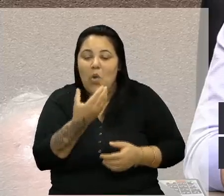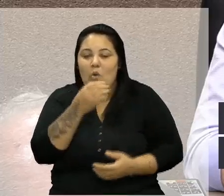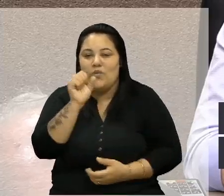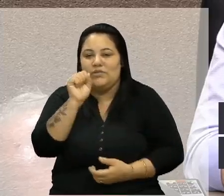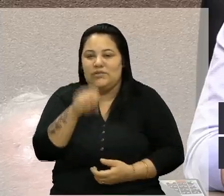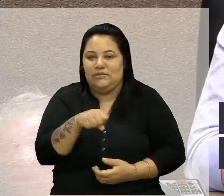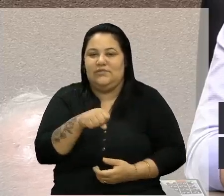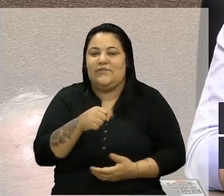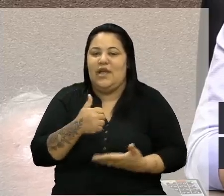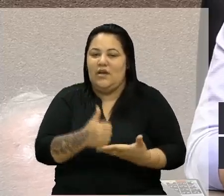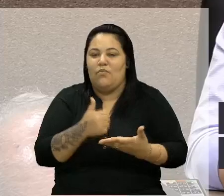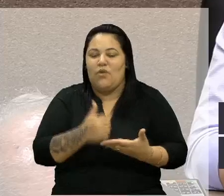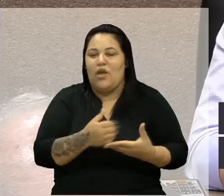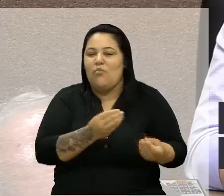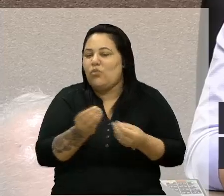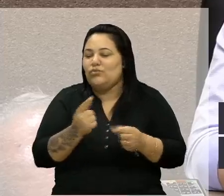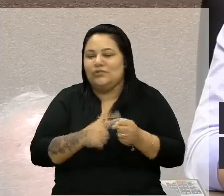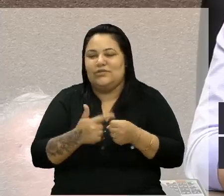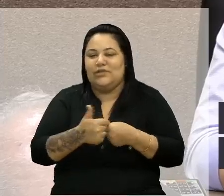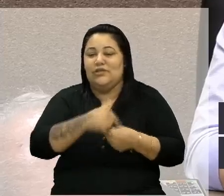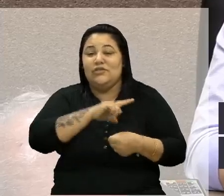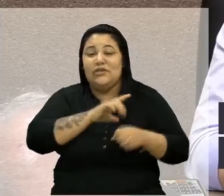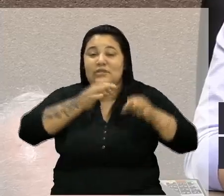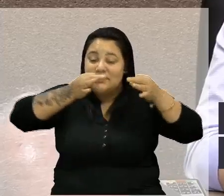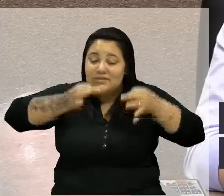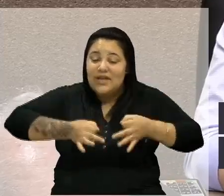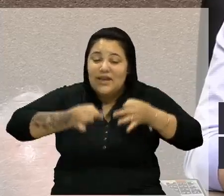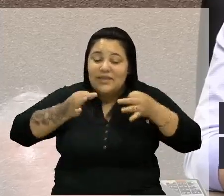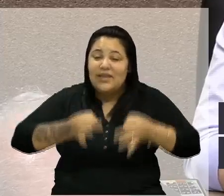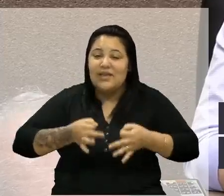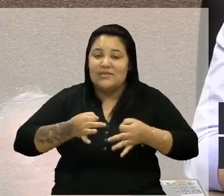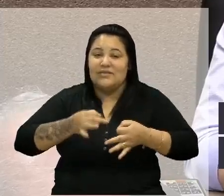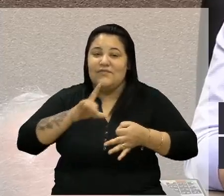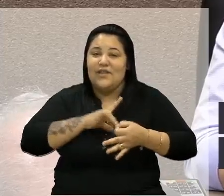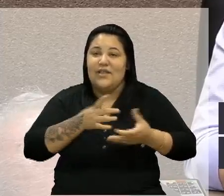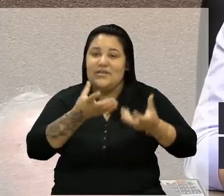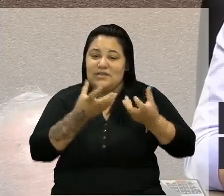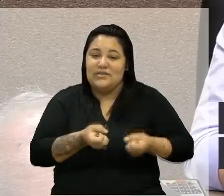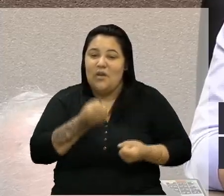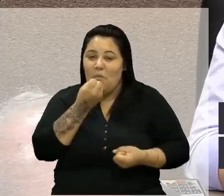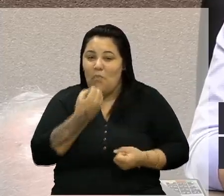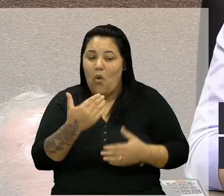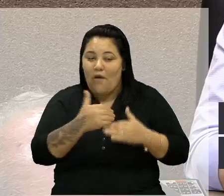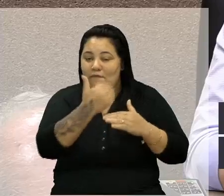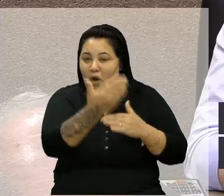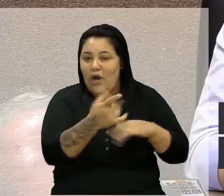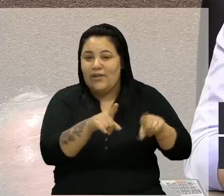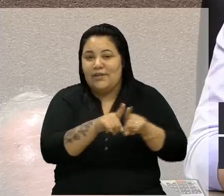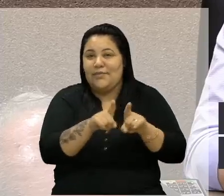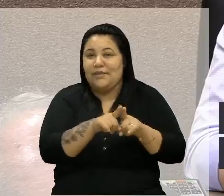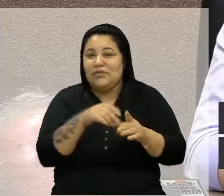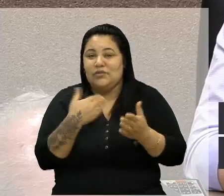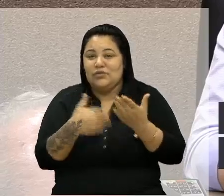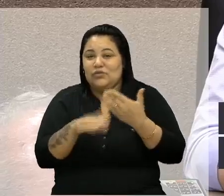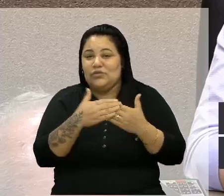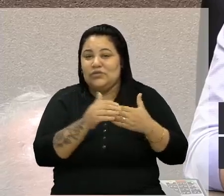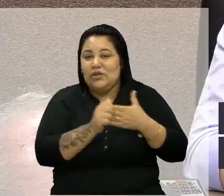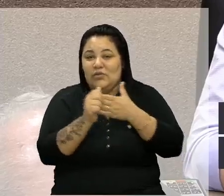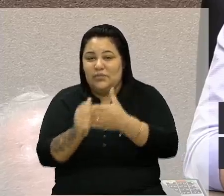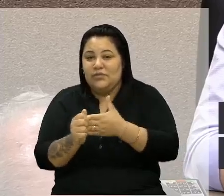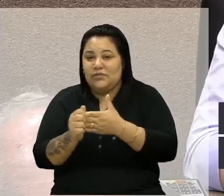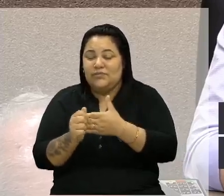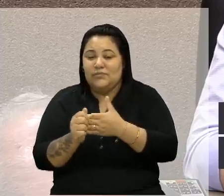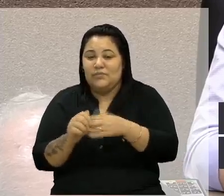construtiva, que a gente tenha certeza aí que vai, né, ter adesão do público ali fora que está nos acompanhando e por isso que a gente